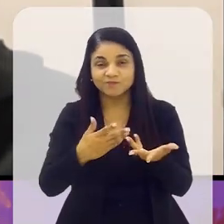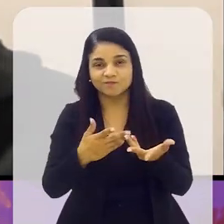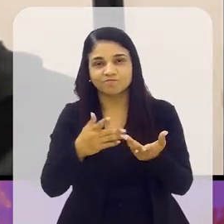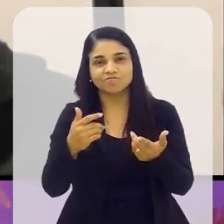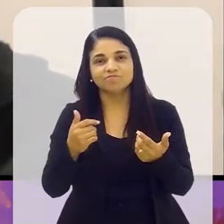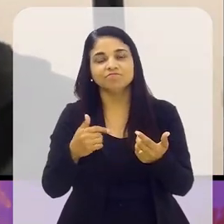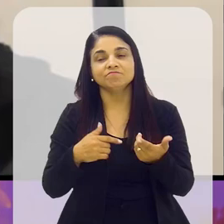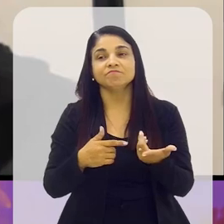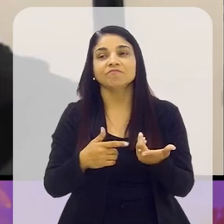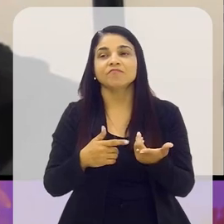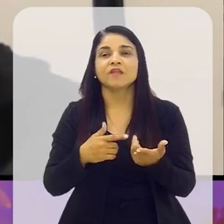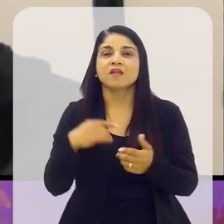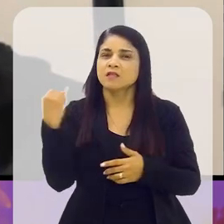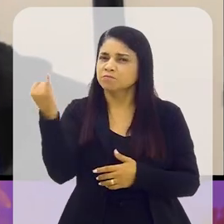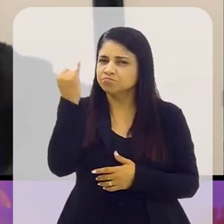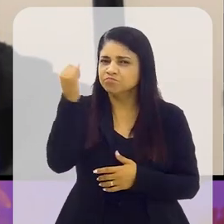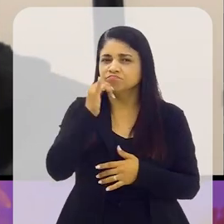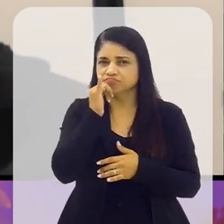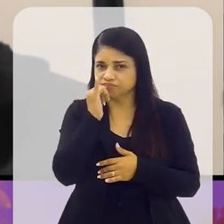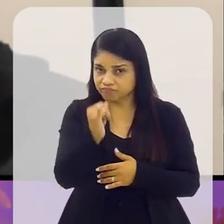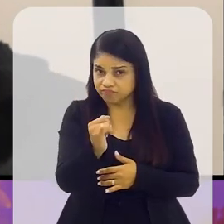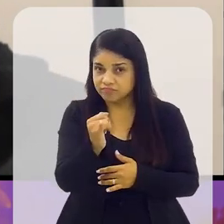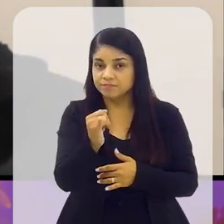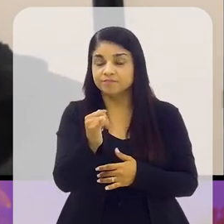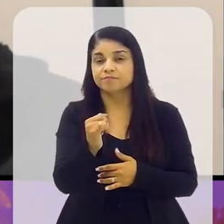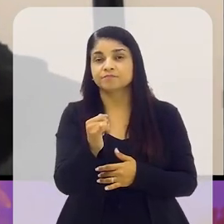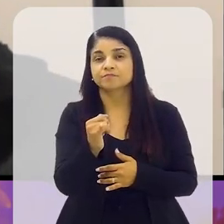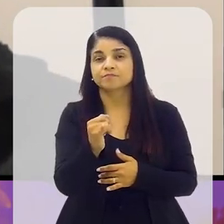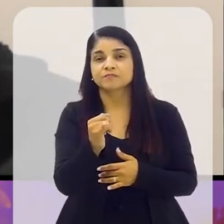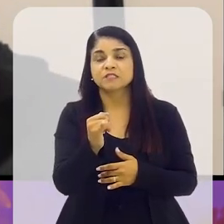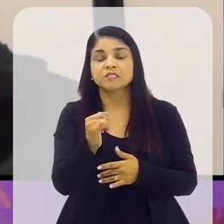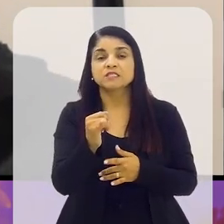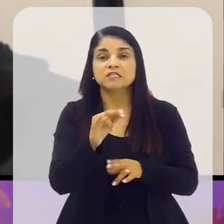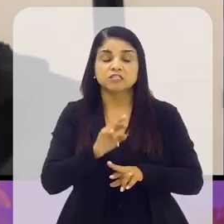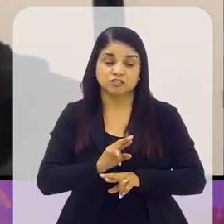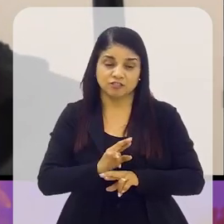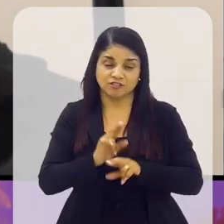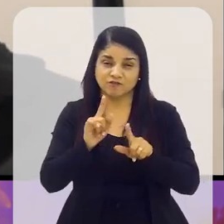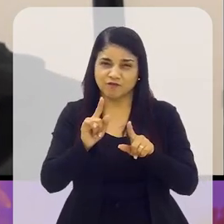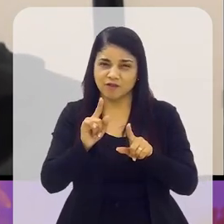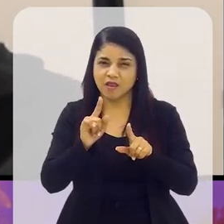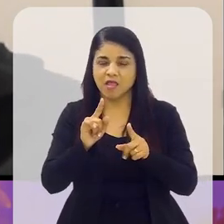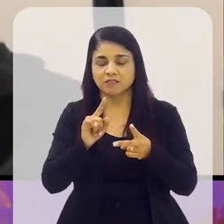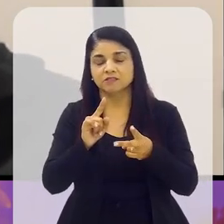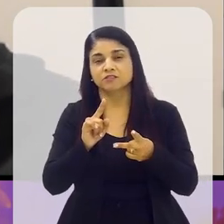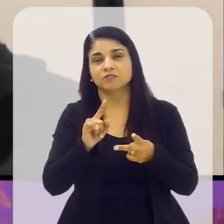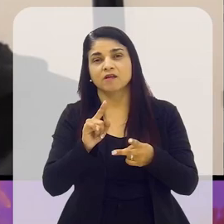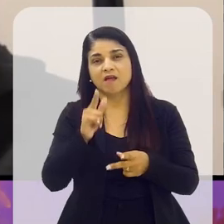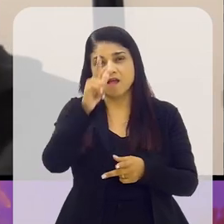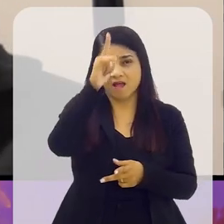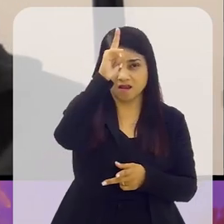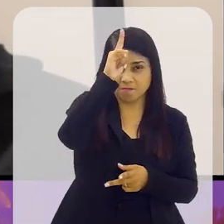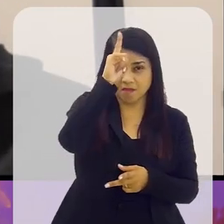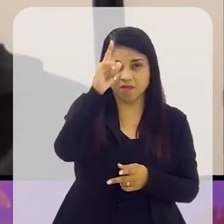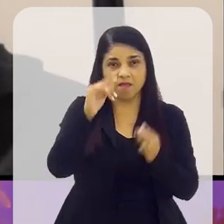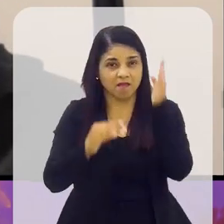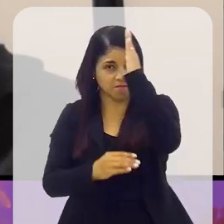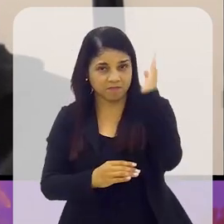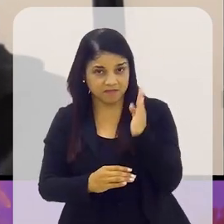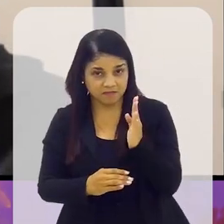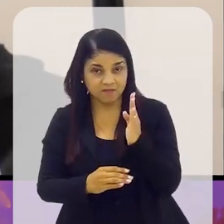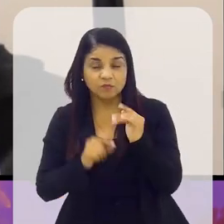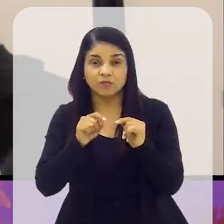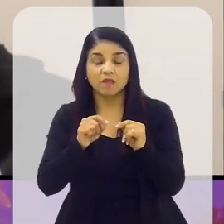além disso, isso que eu acho que é importante, acho que talvez seja um ponto que diferencia a Alemanha do